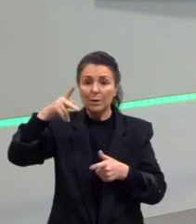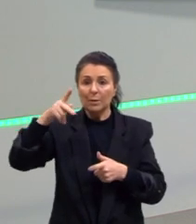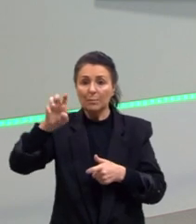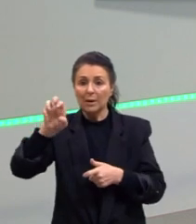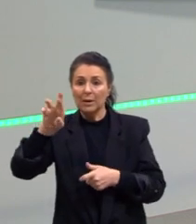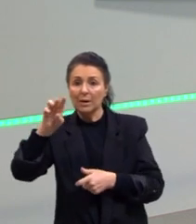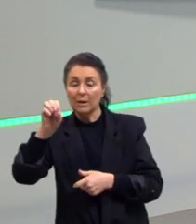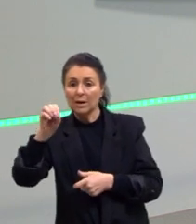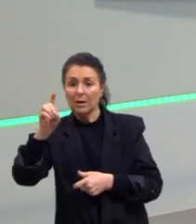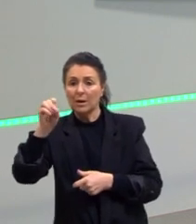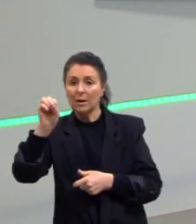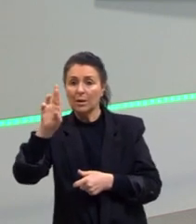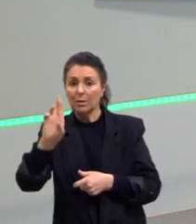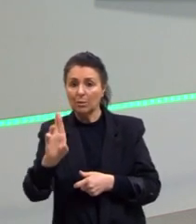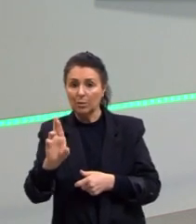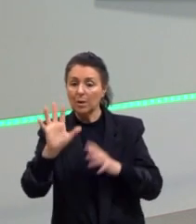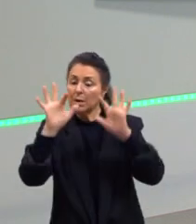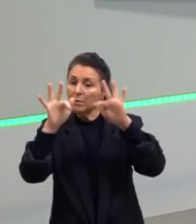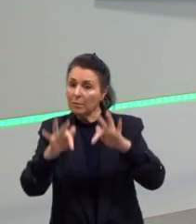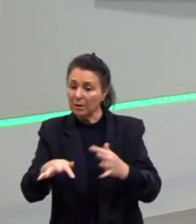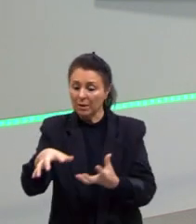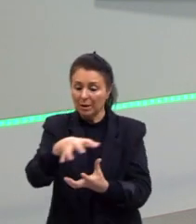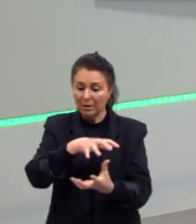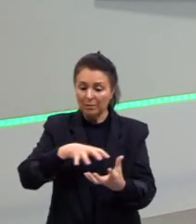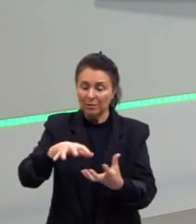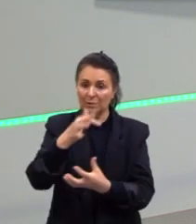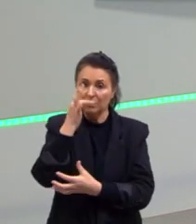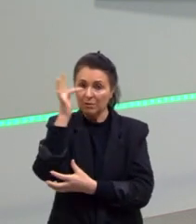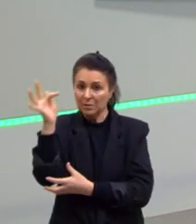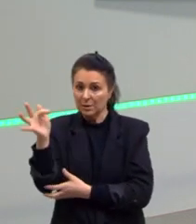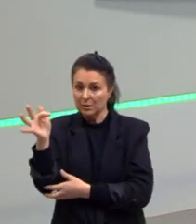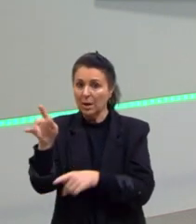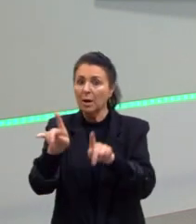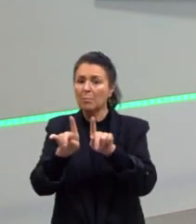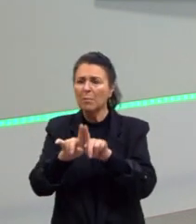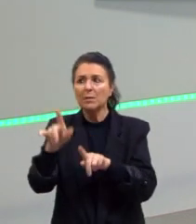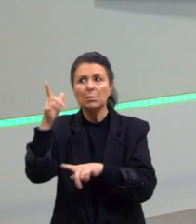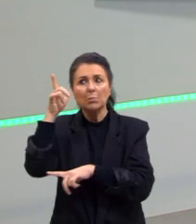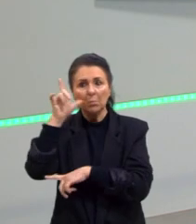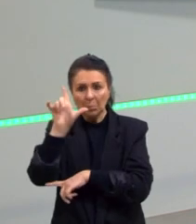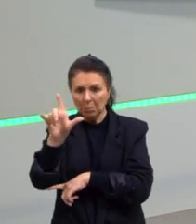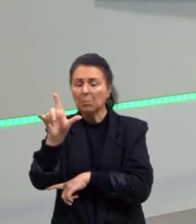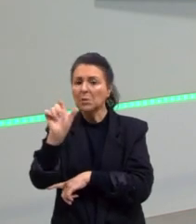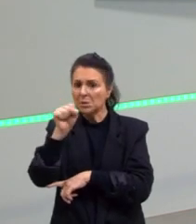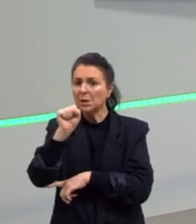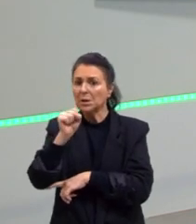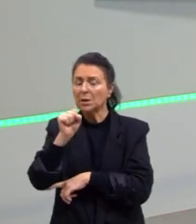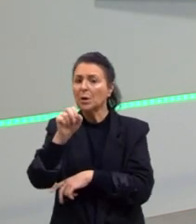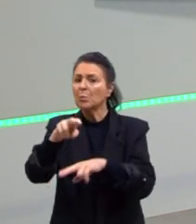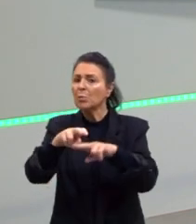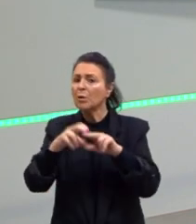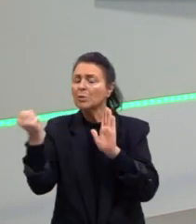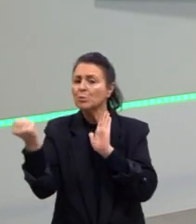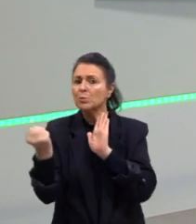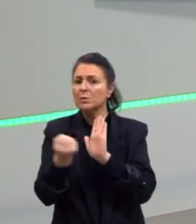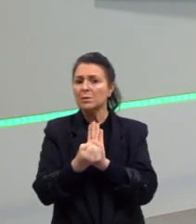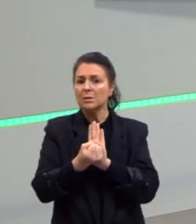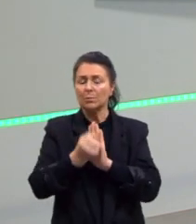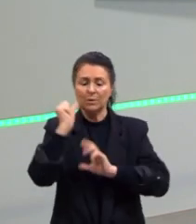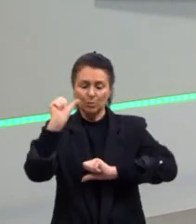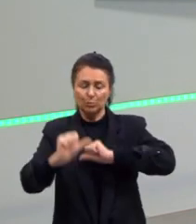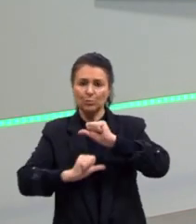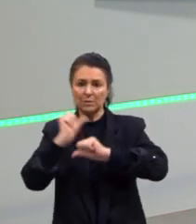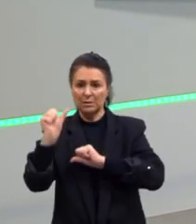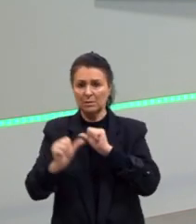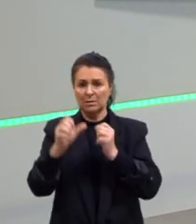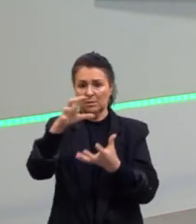tem fim a Revolução Francesa. Mas ela é muito vitoriosa em termos desses símbolos, em termos de mudanças que